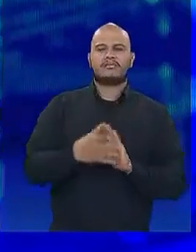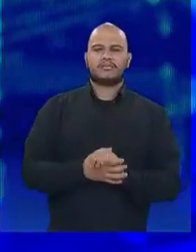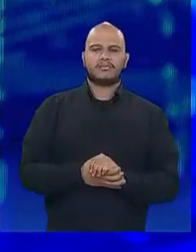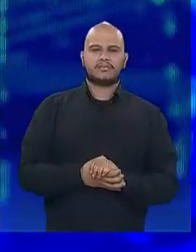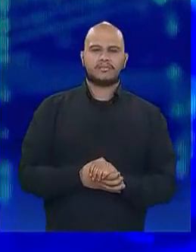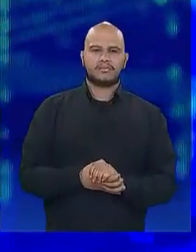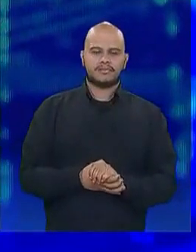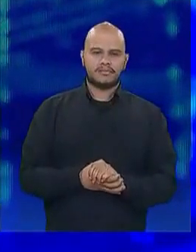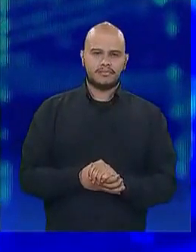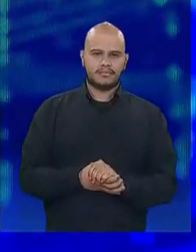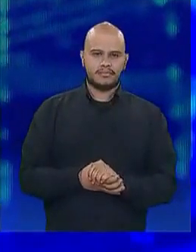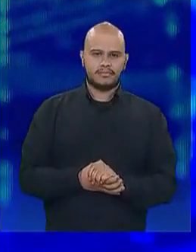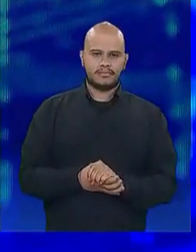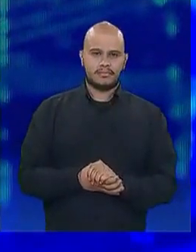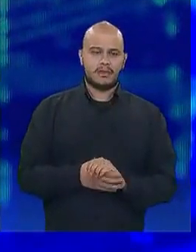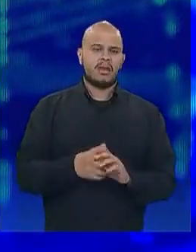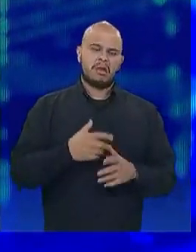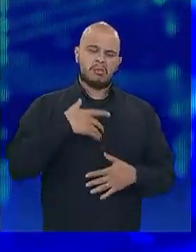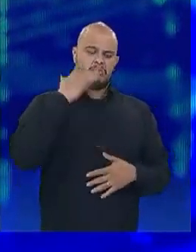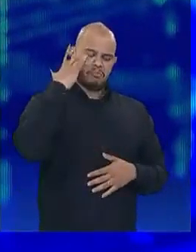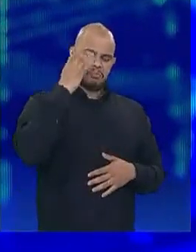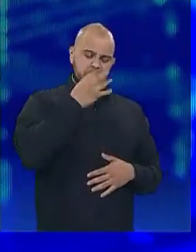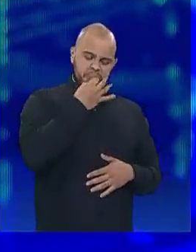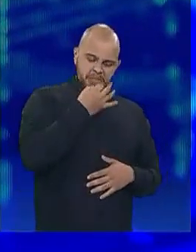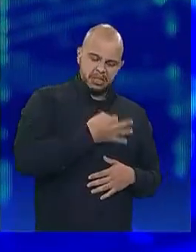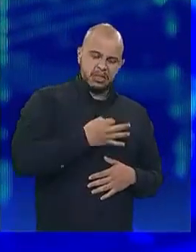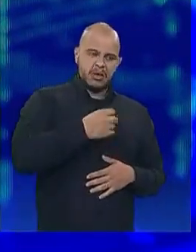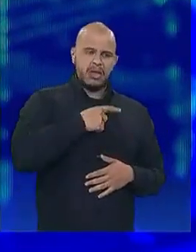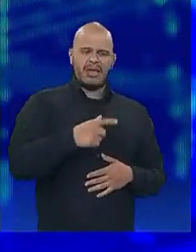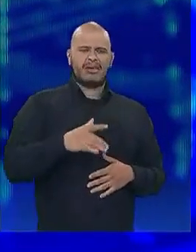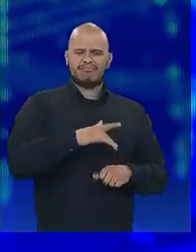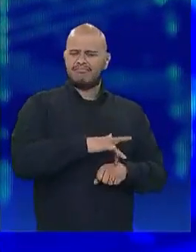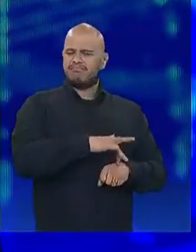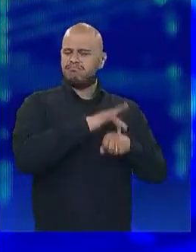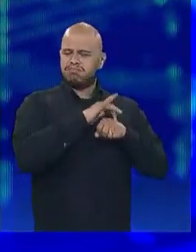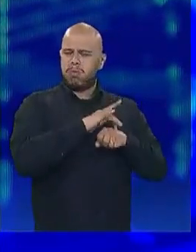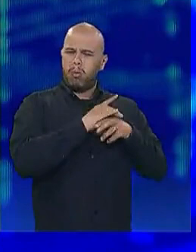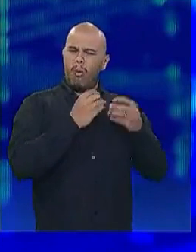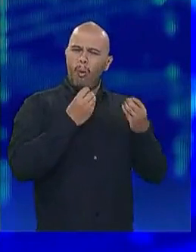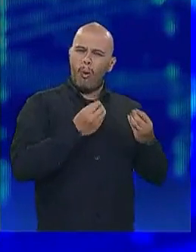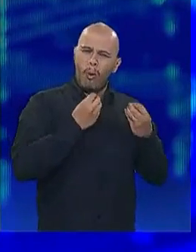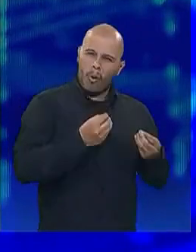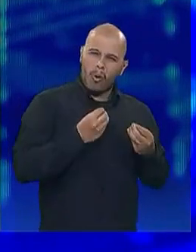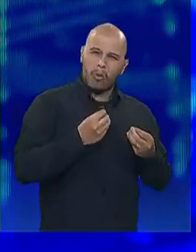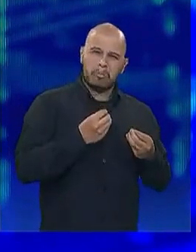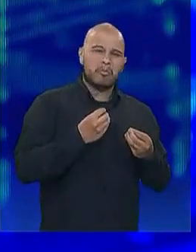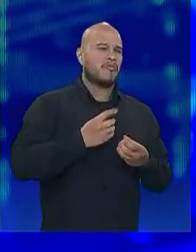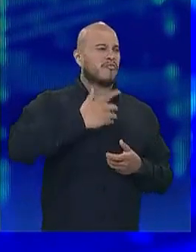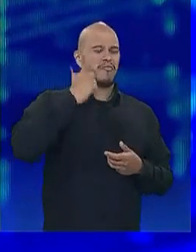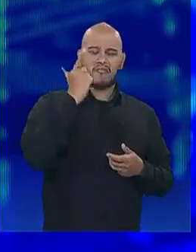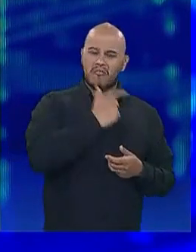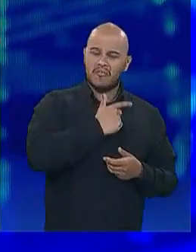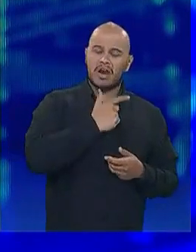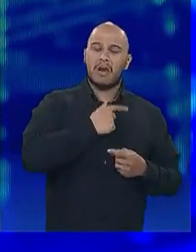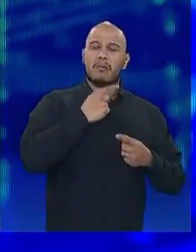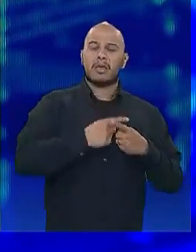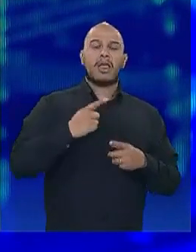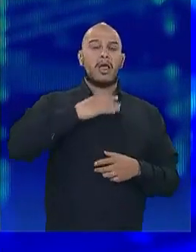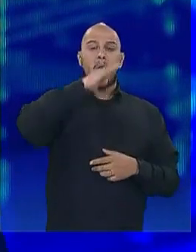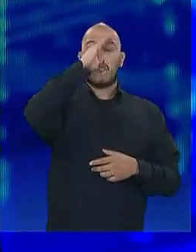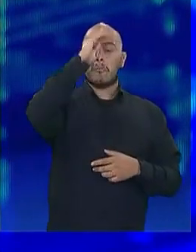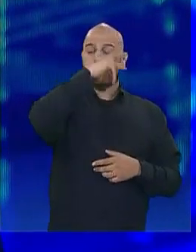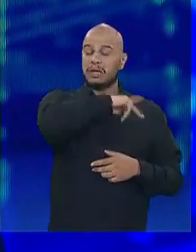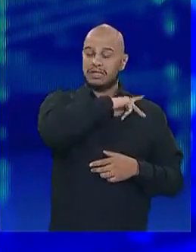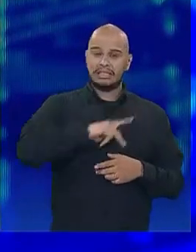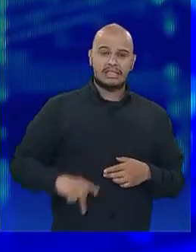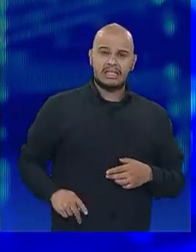Eu considero uma verdadeira aberração termos a testa da administração nacional brasileira, um presidente que desconhece. A Rede